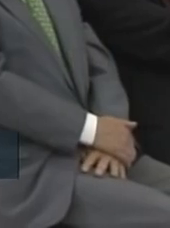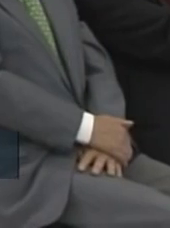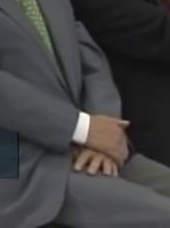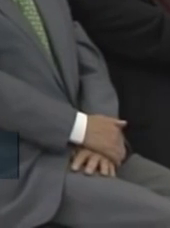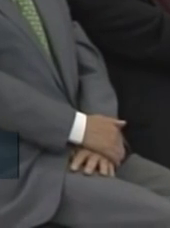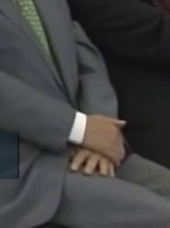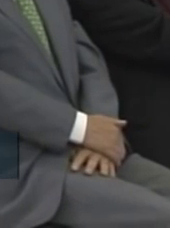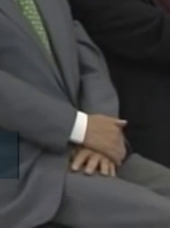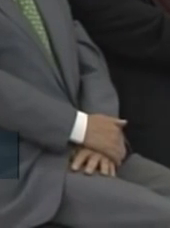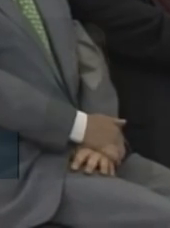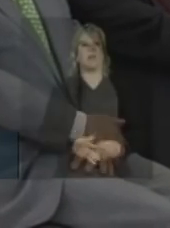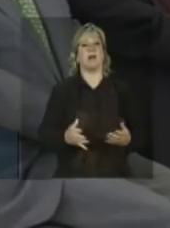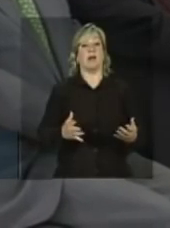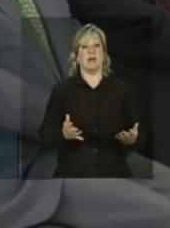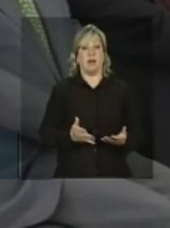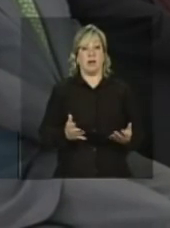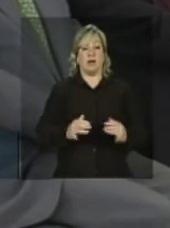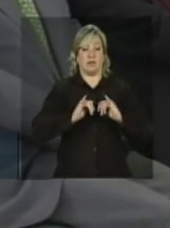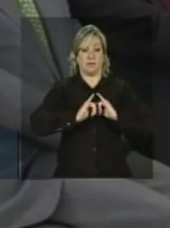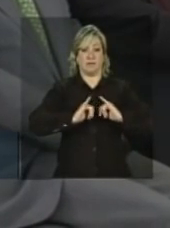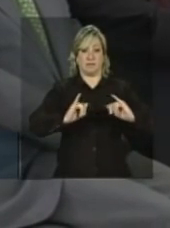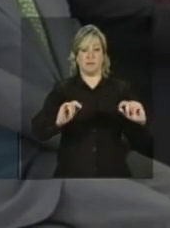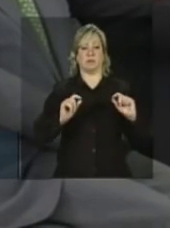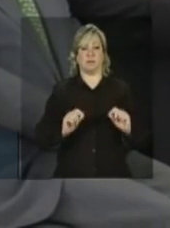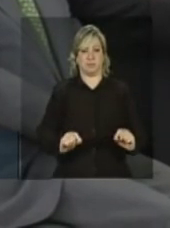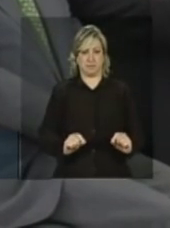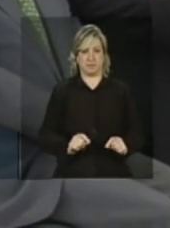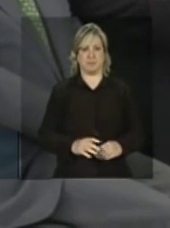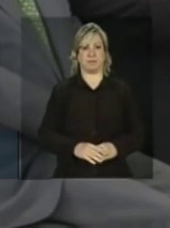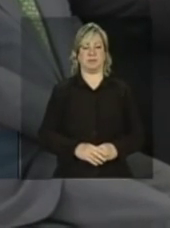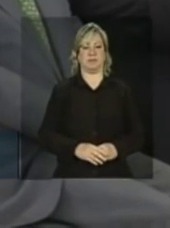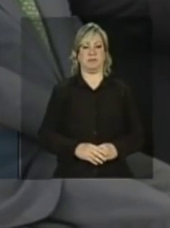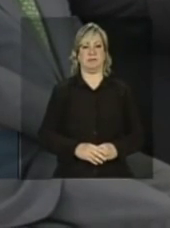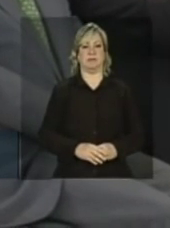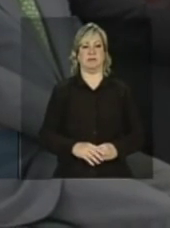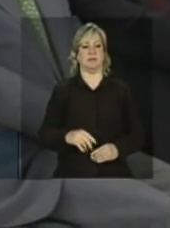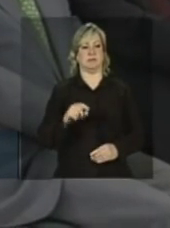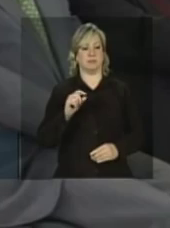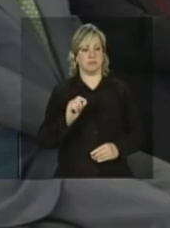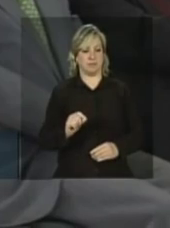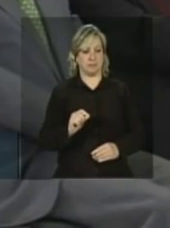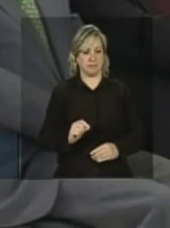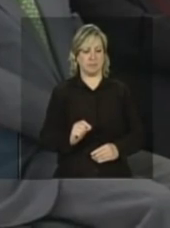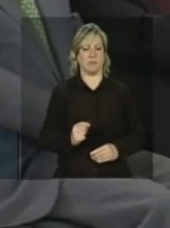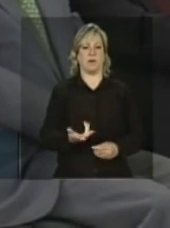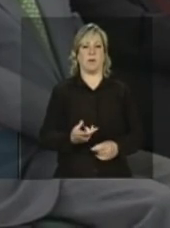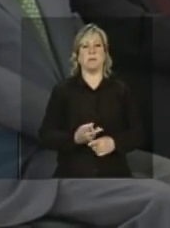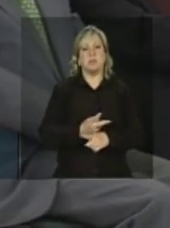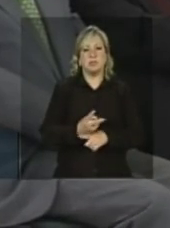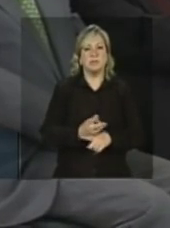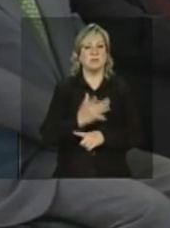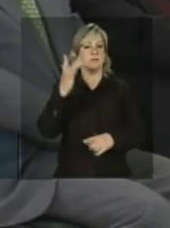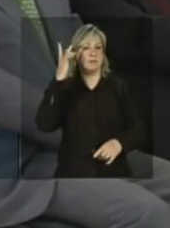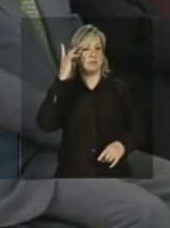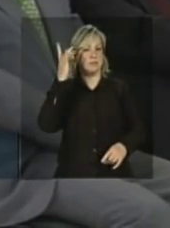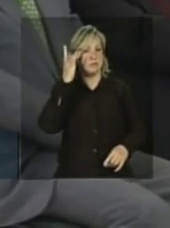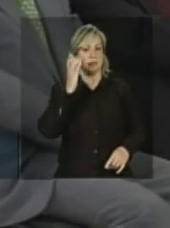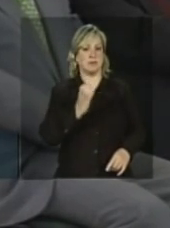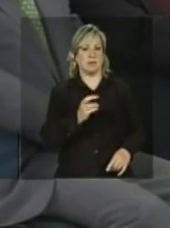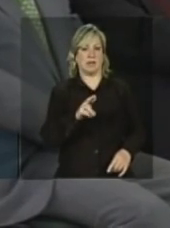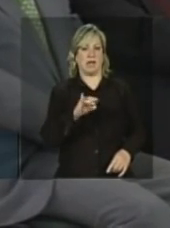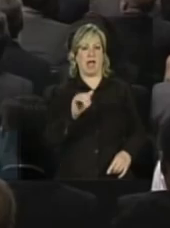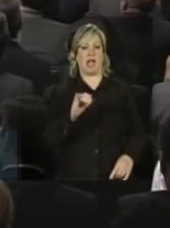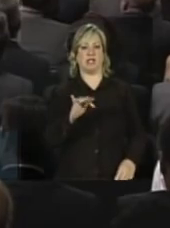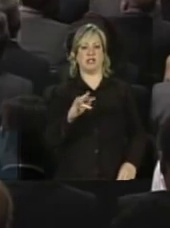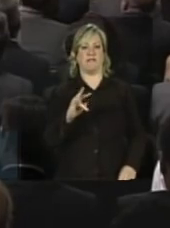Finalmente eu queria dizer o seguinte buscar com criatividade porque eu acho